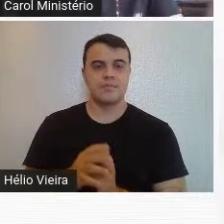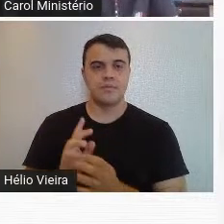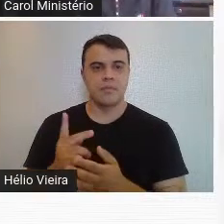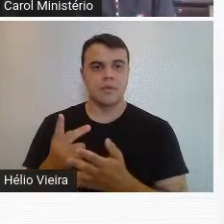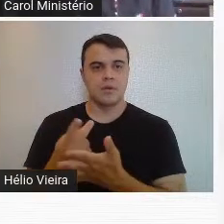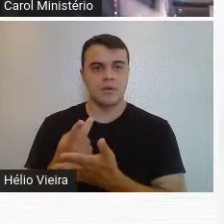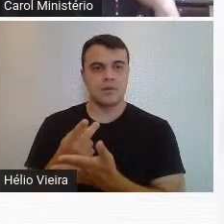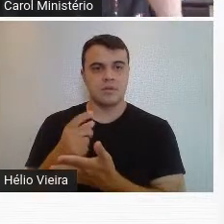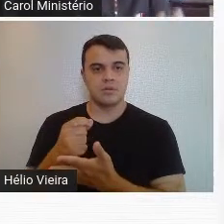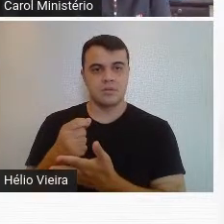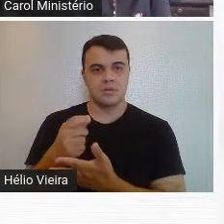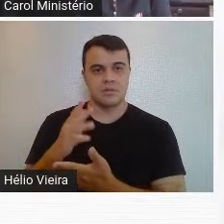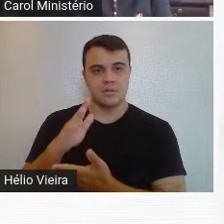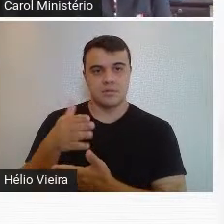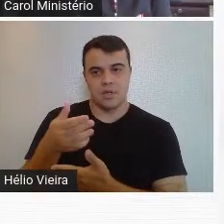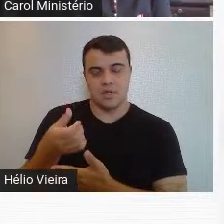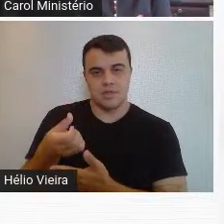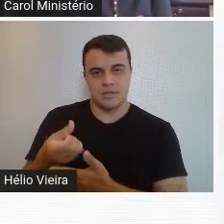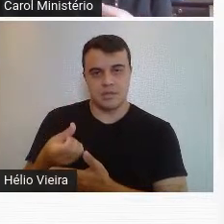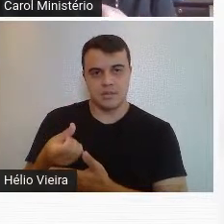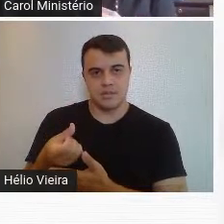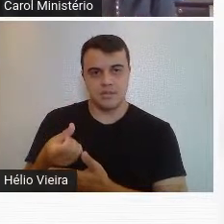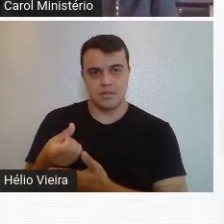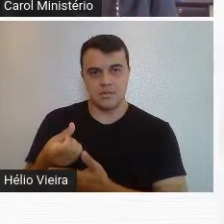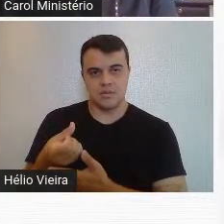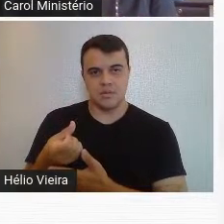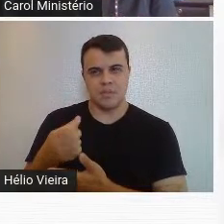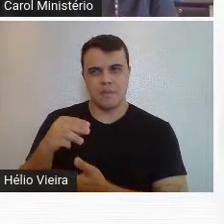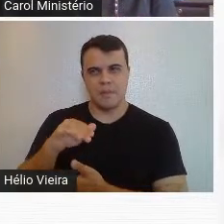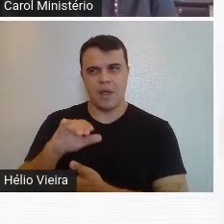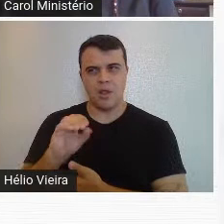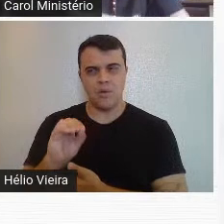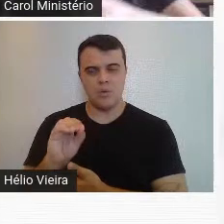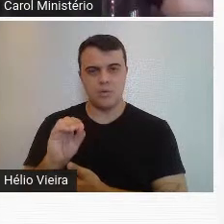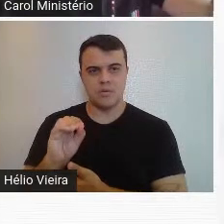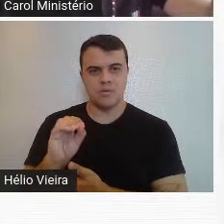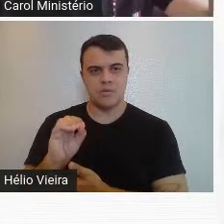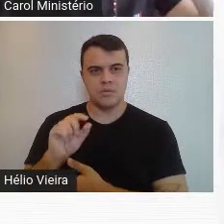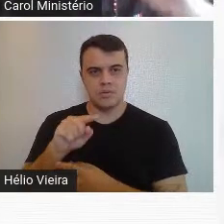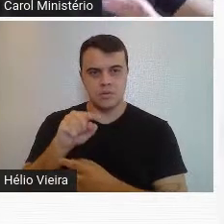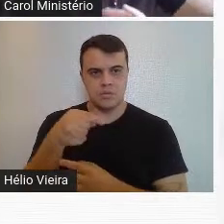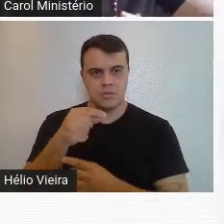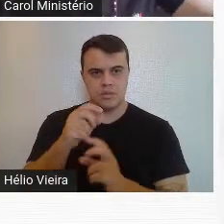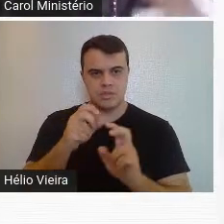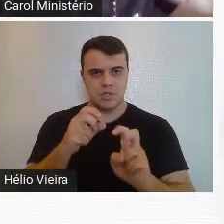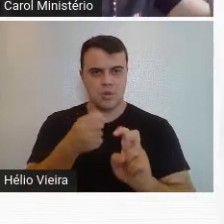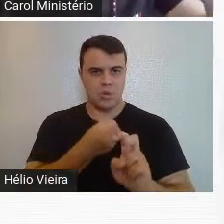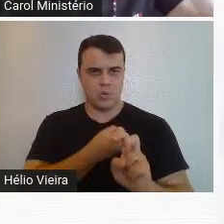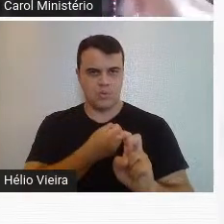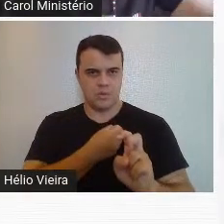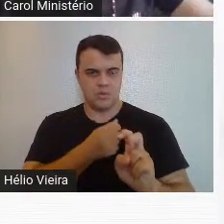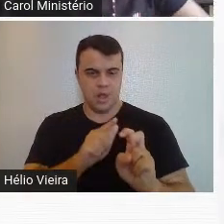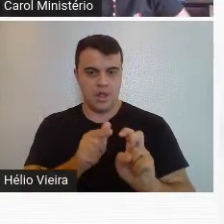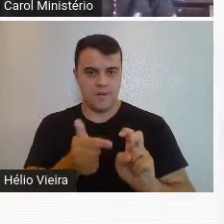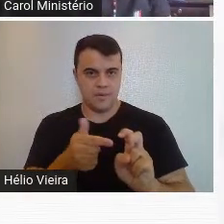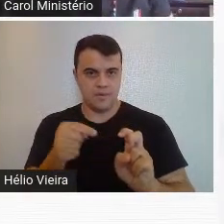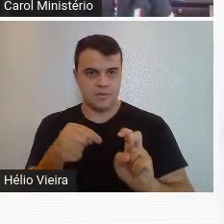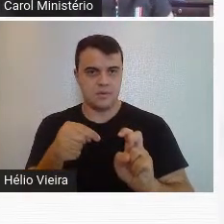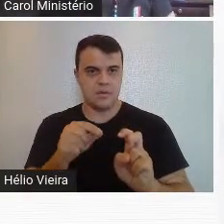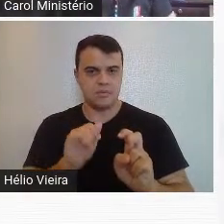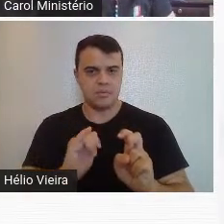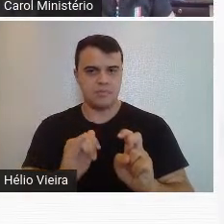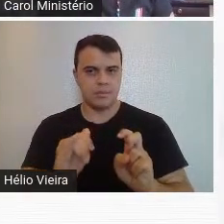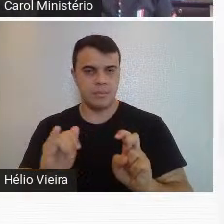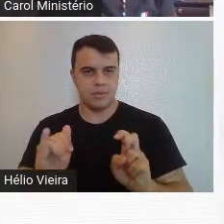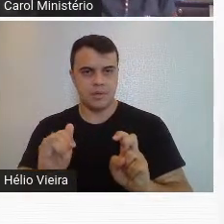acaba sendo o sexto número em maio, depois desses cinco números que eles vão publicar